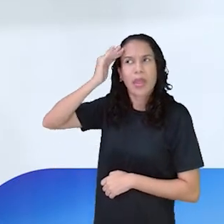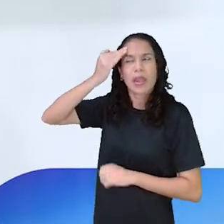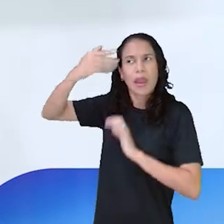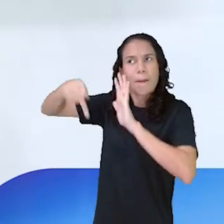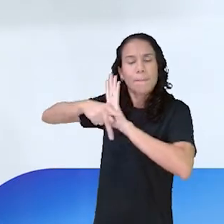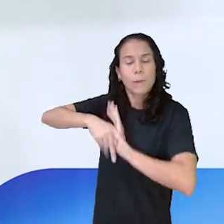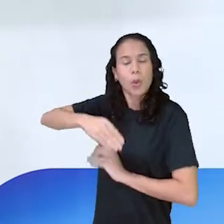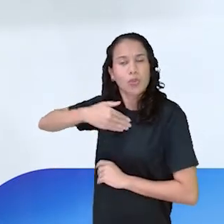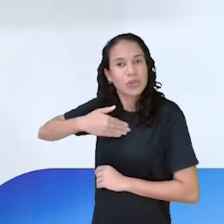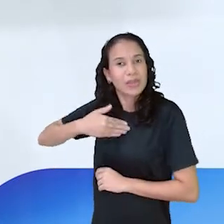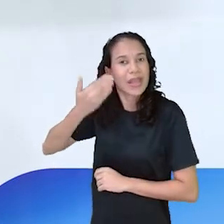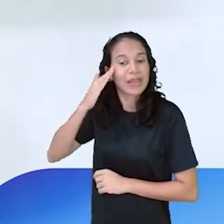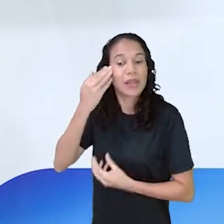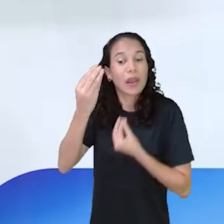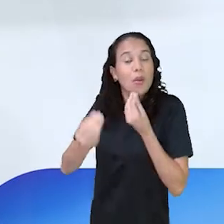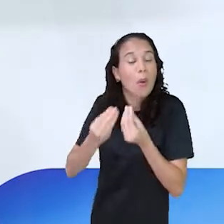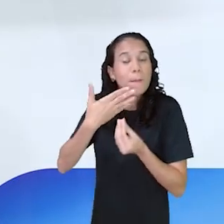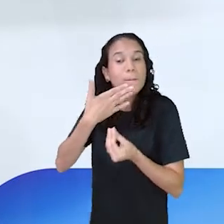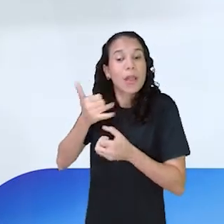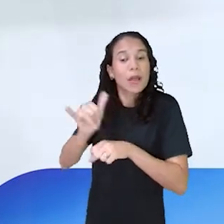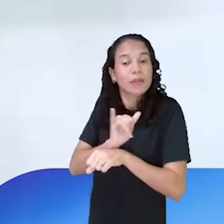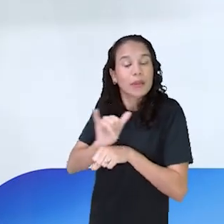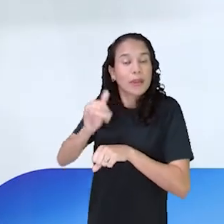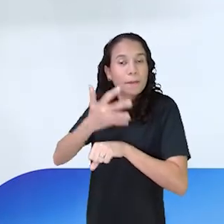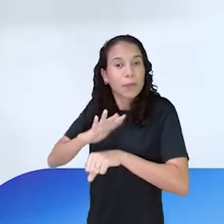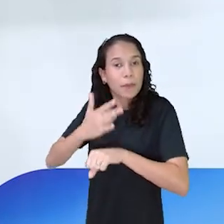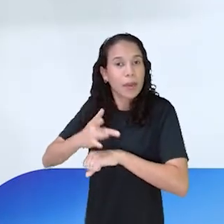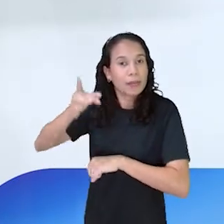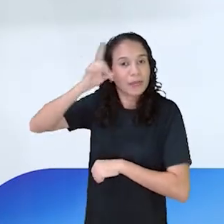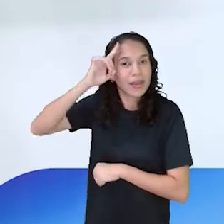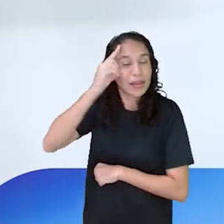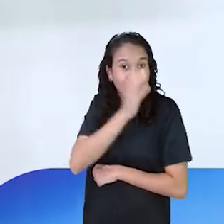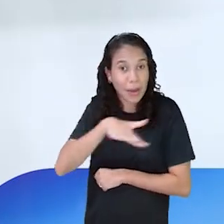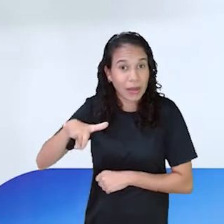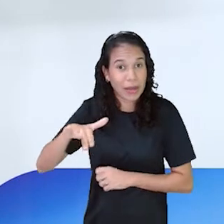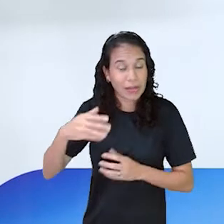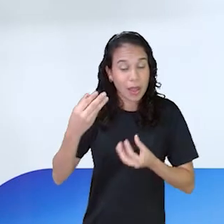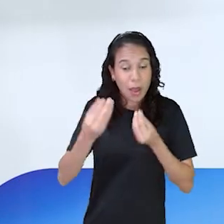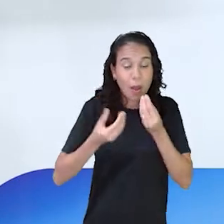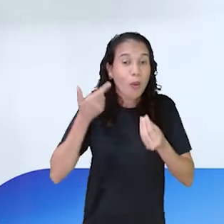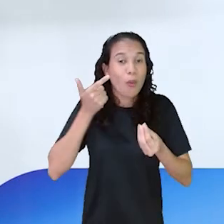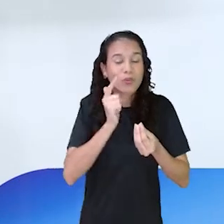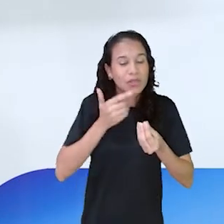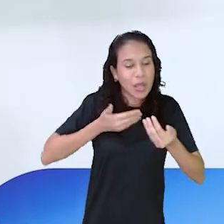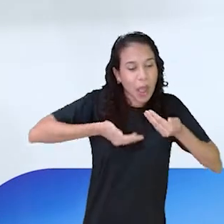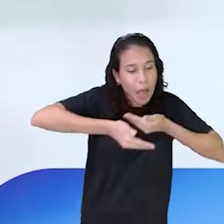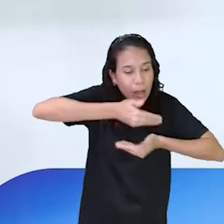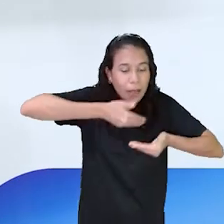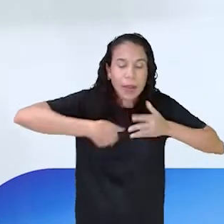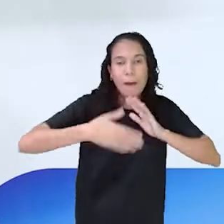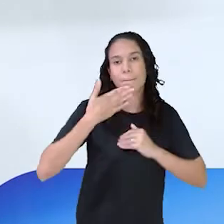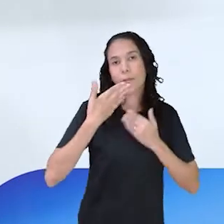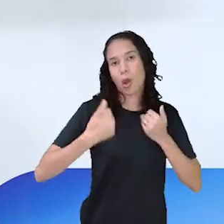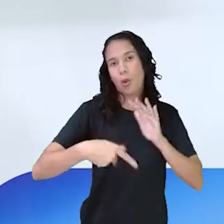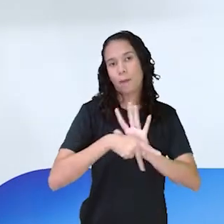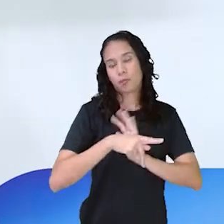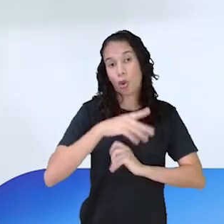é um processo importante para que a criança construa intimidade com ela mesma. E ela vai